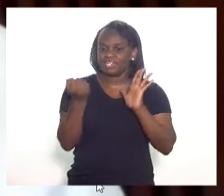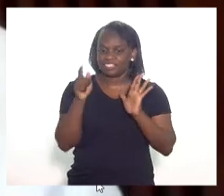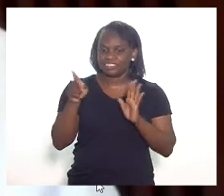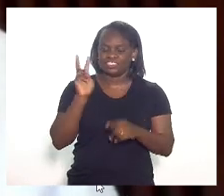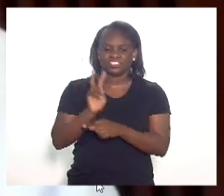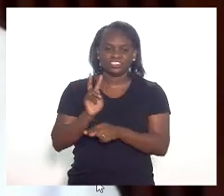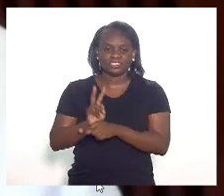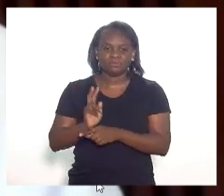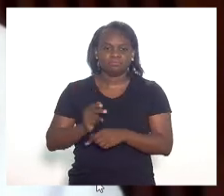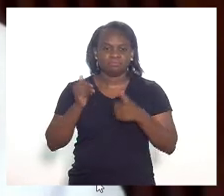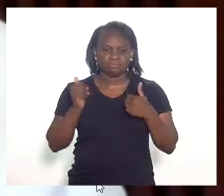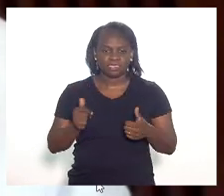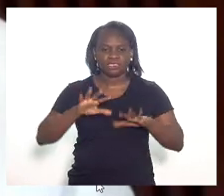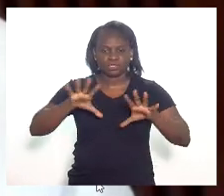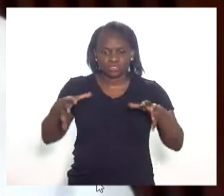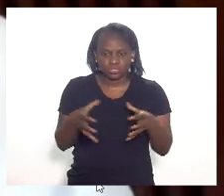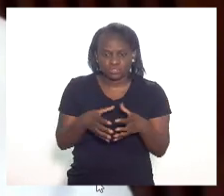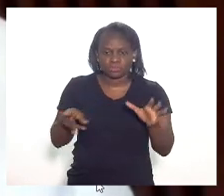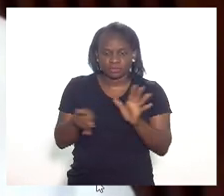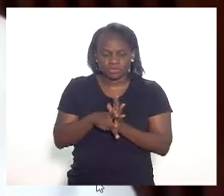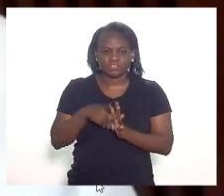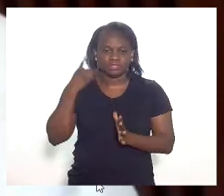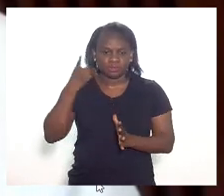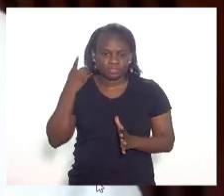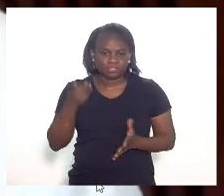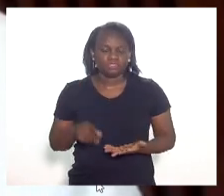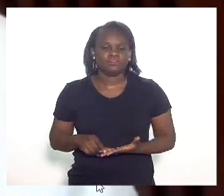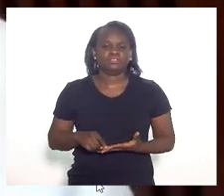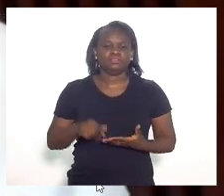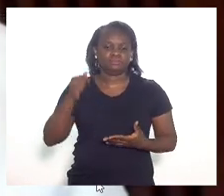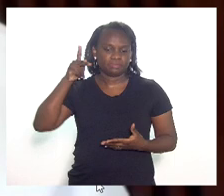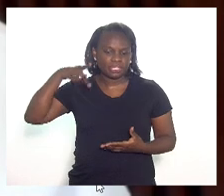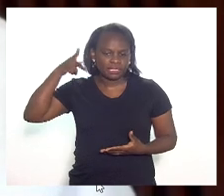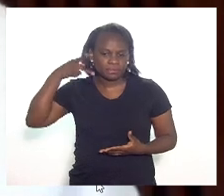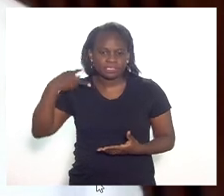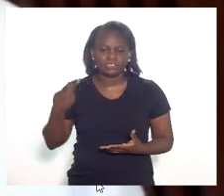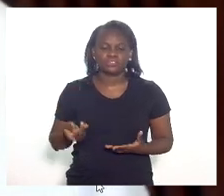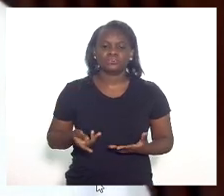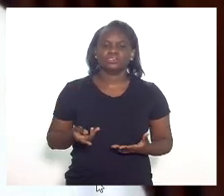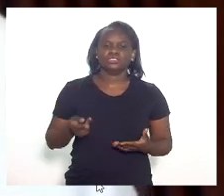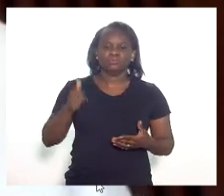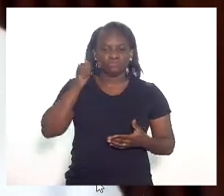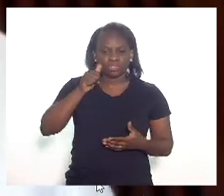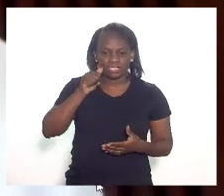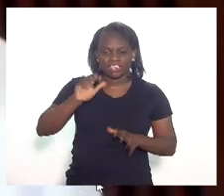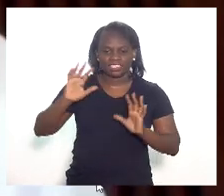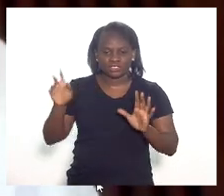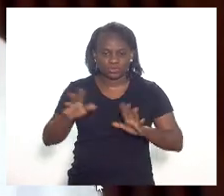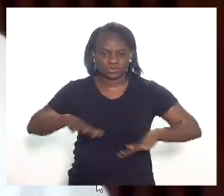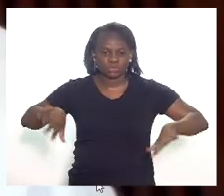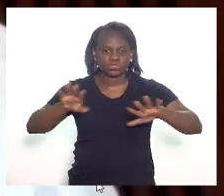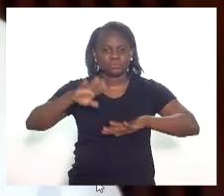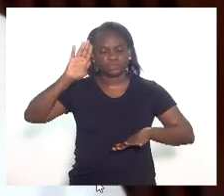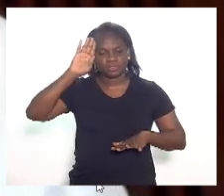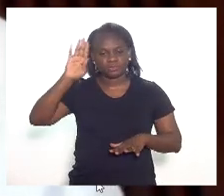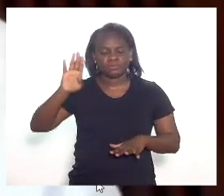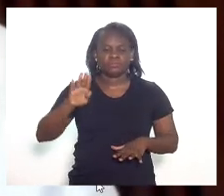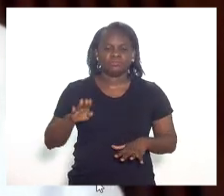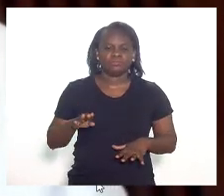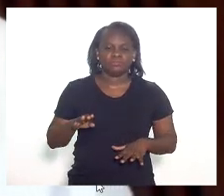muito bem o nosso colegiado, o parlamento, as mulheres, especialmente